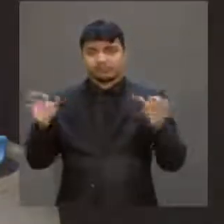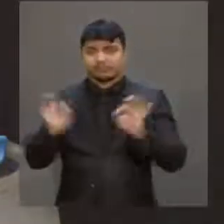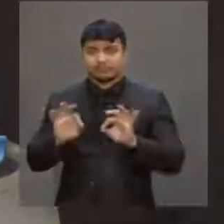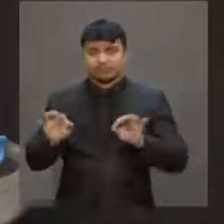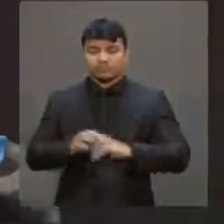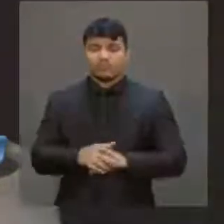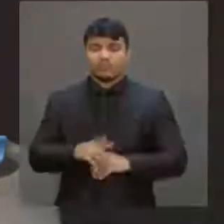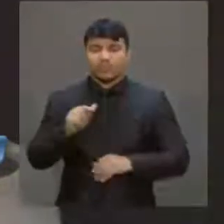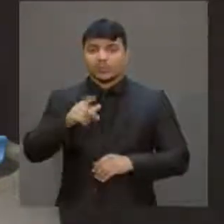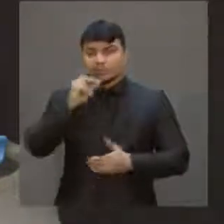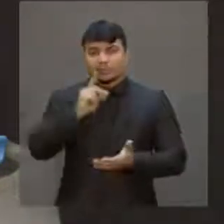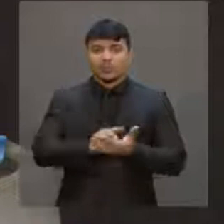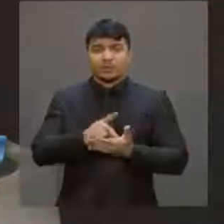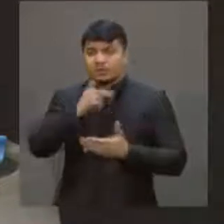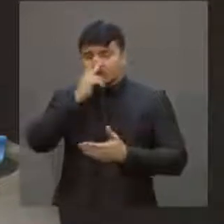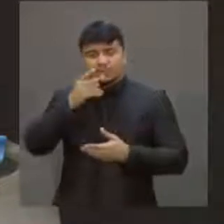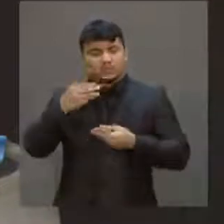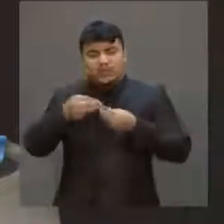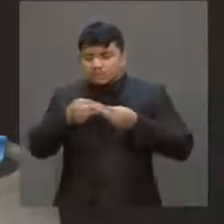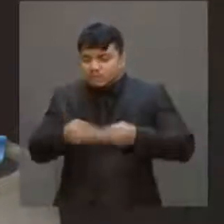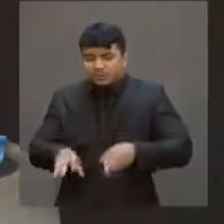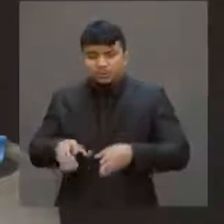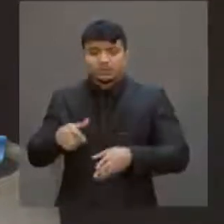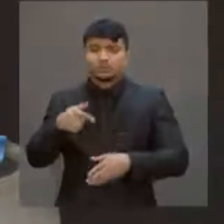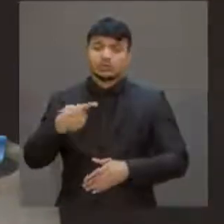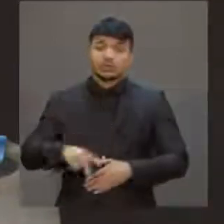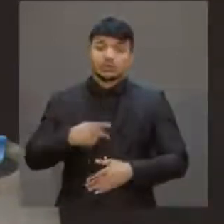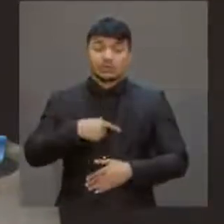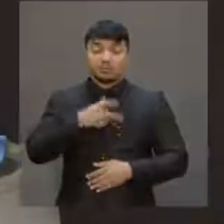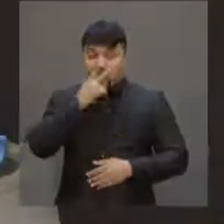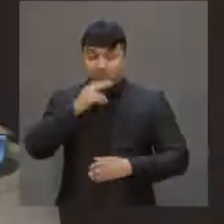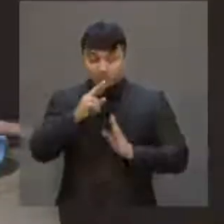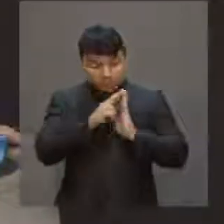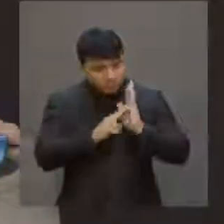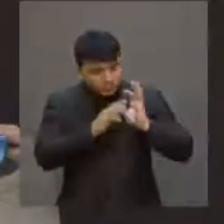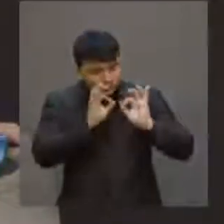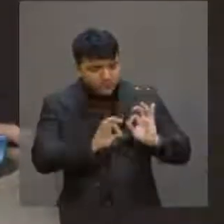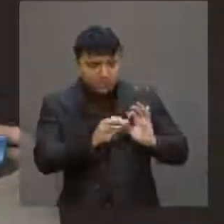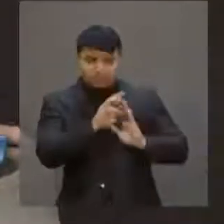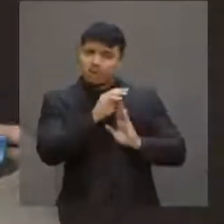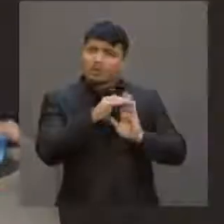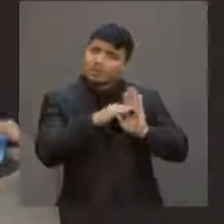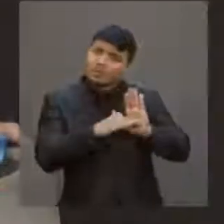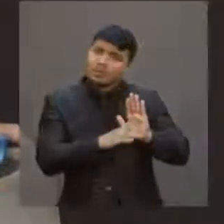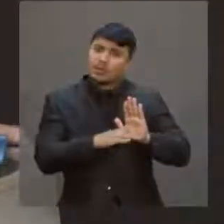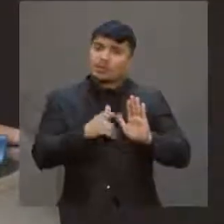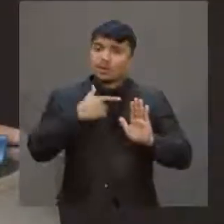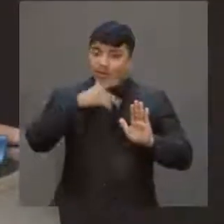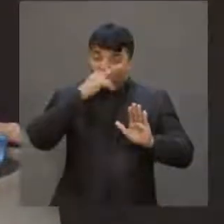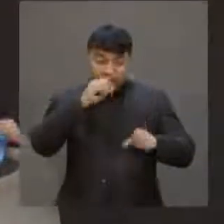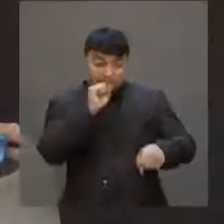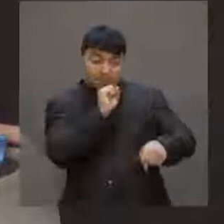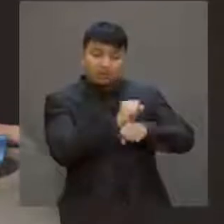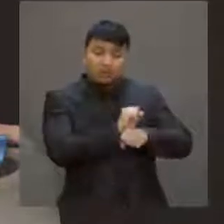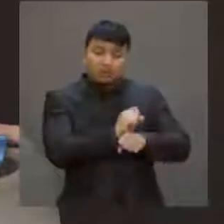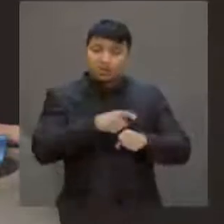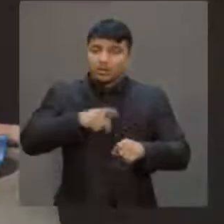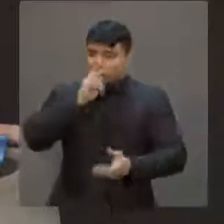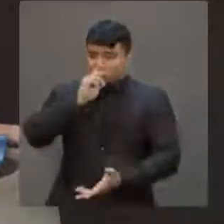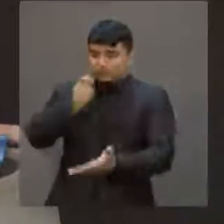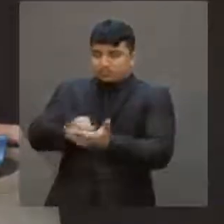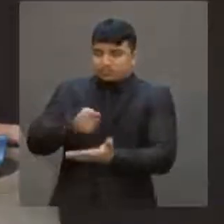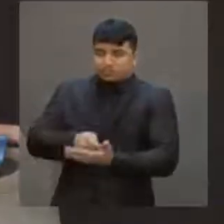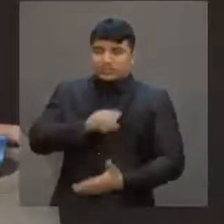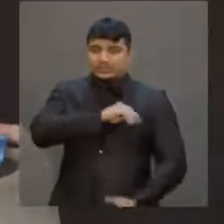trabalho. Ela destruiu postos de trabalho regulares e manteve postos de trabalho intermitentes. Esses que pagam, inclusive,